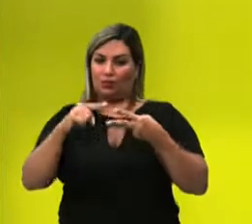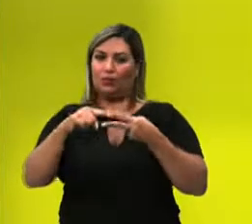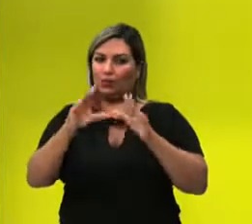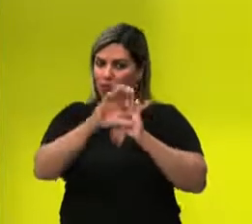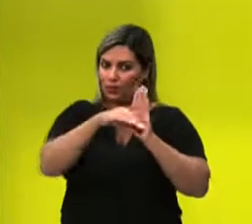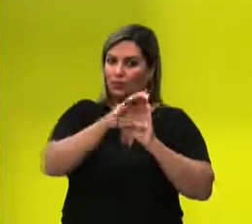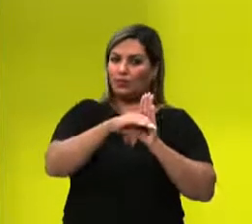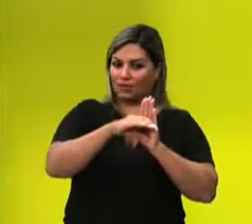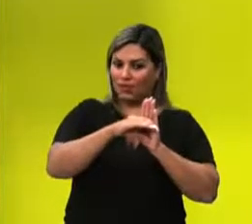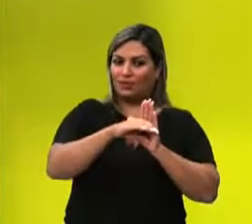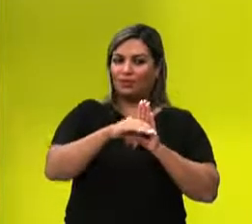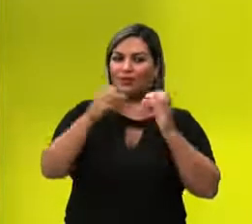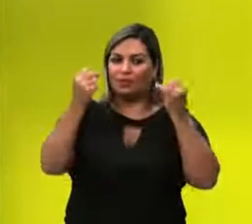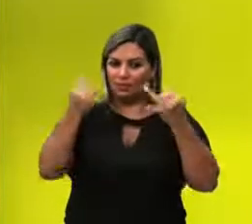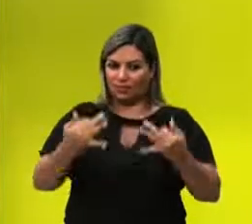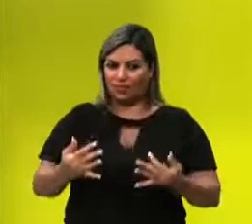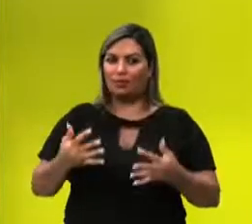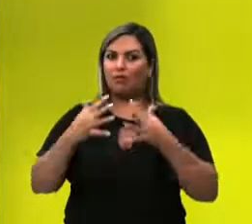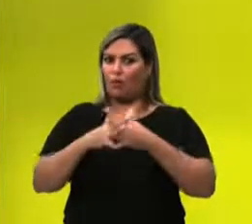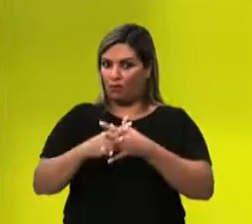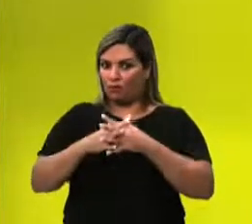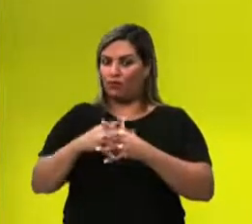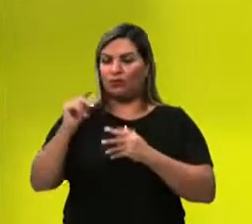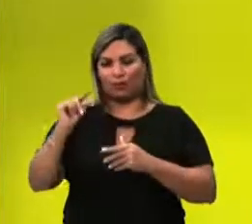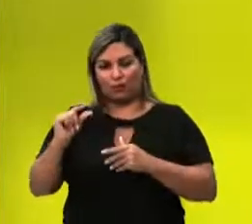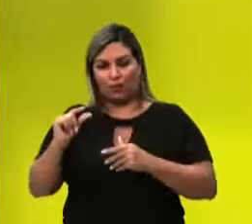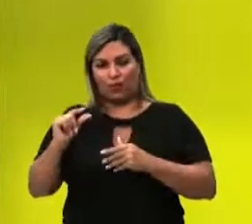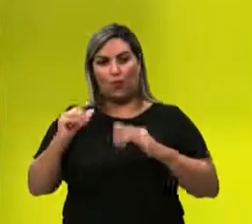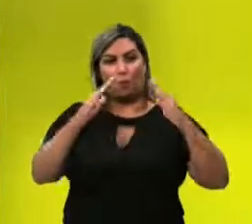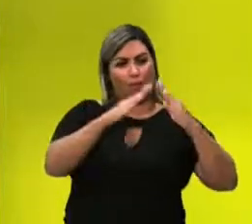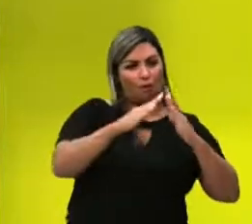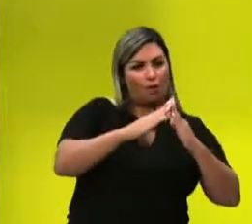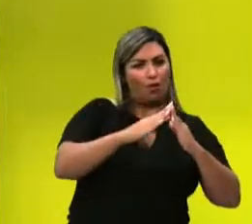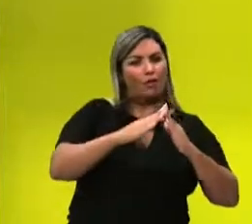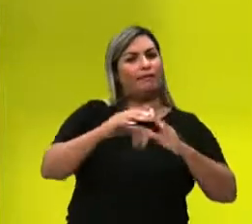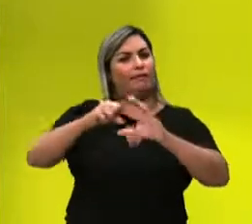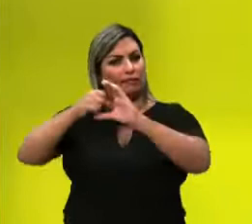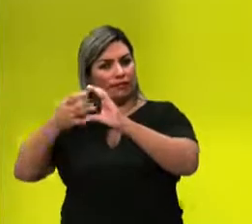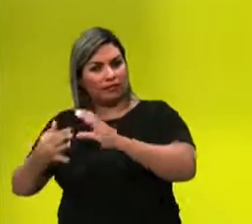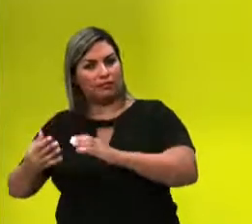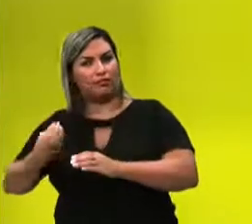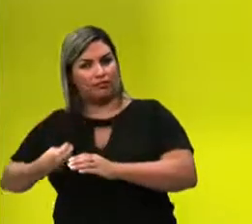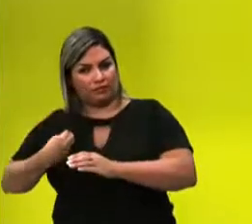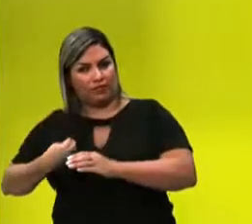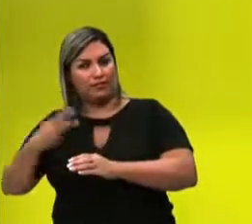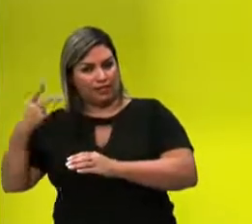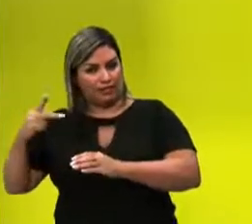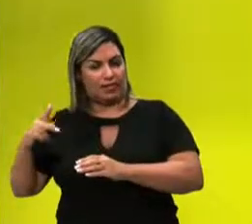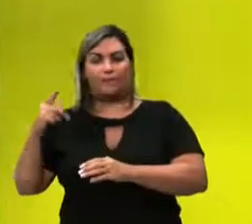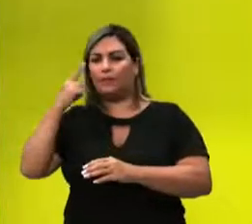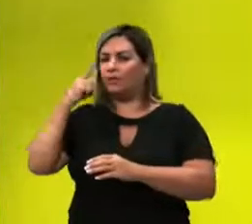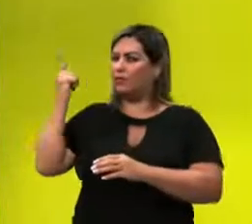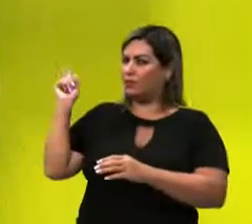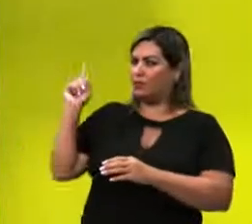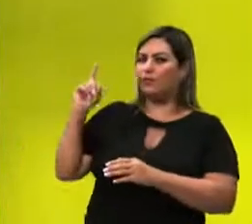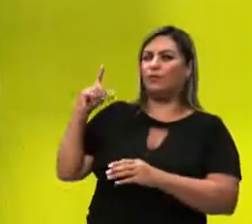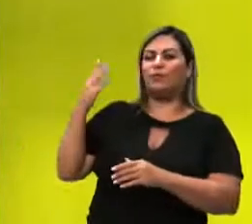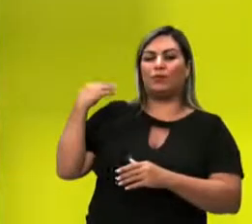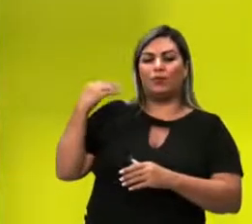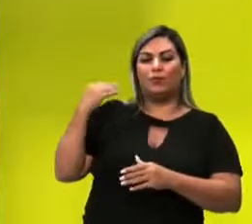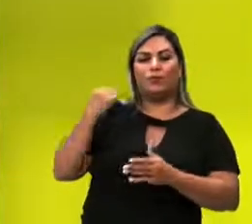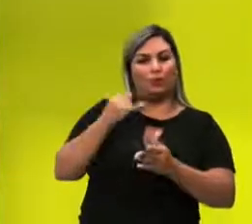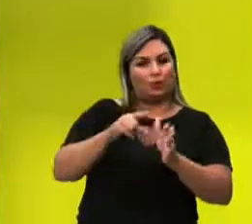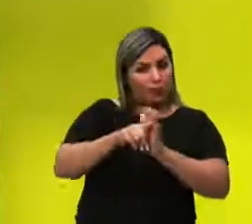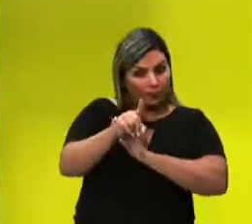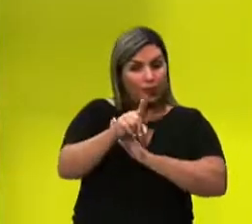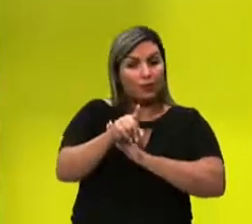conceitos, né? Que eu disse que são confundidos, o de habitat e o de nicho ecológico. Então, você viu que lá no